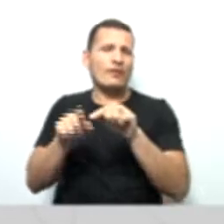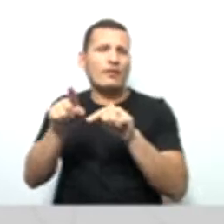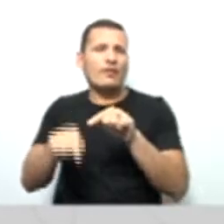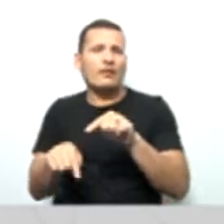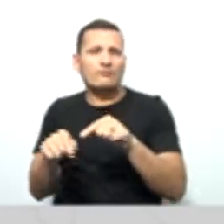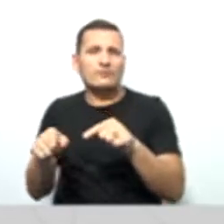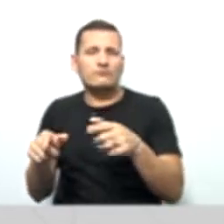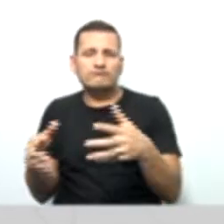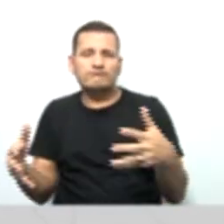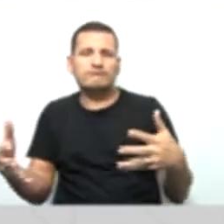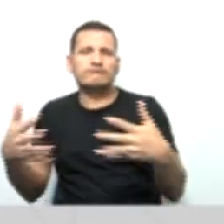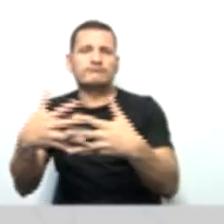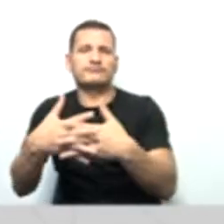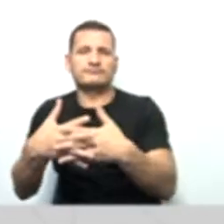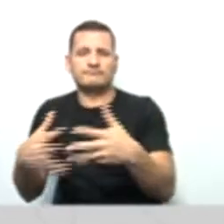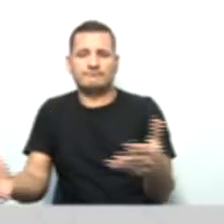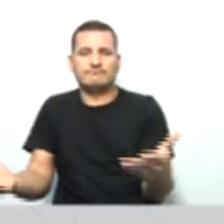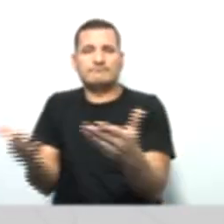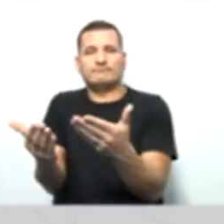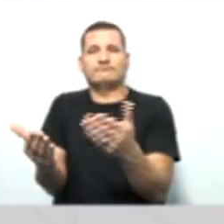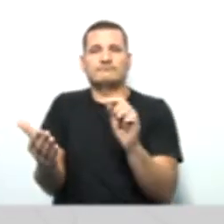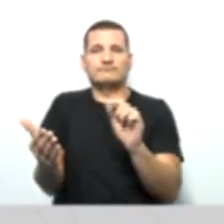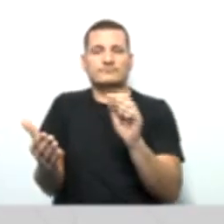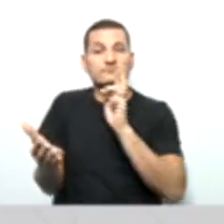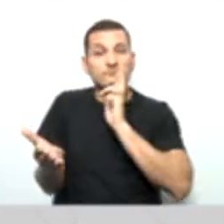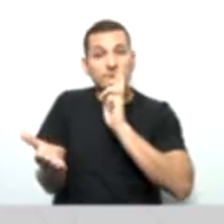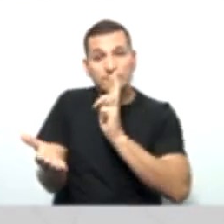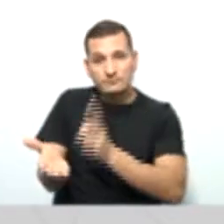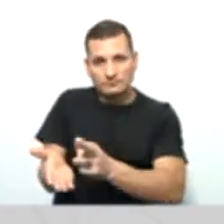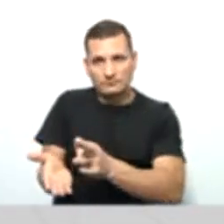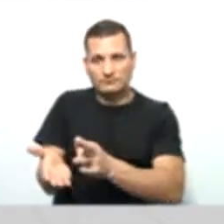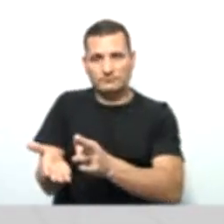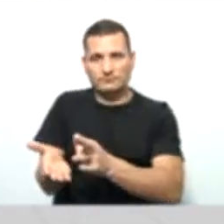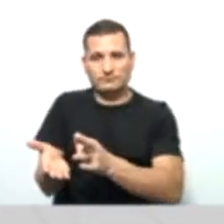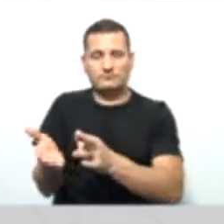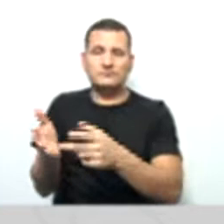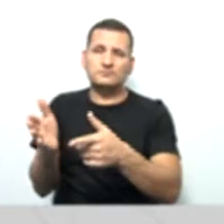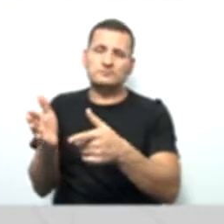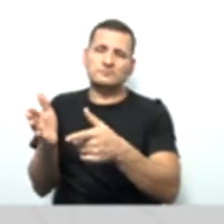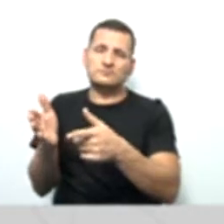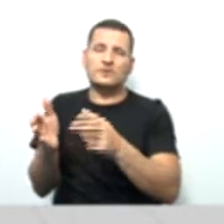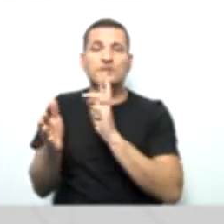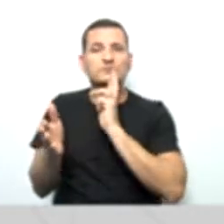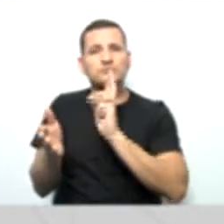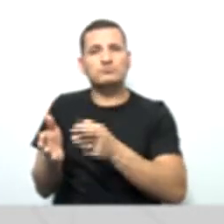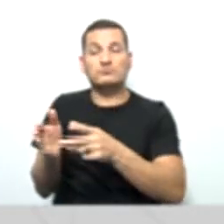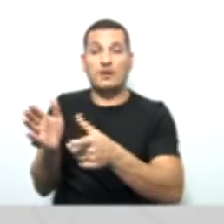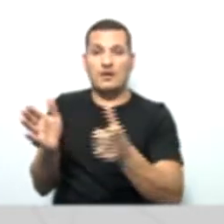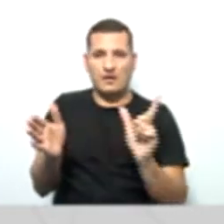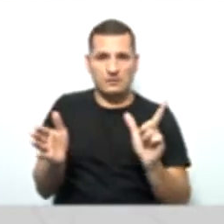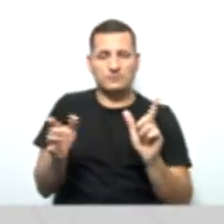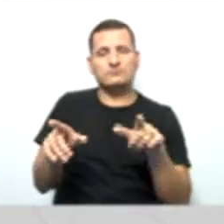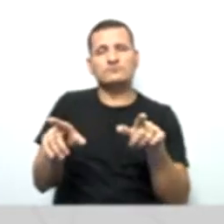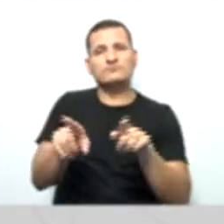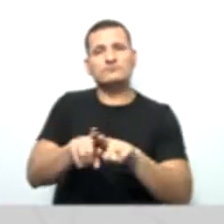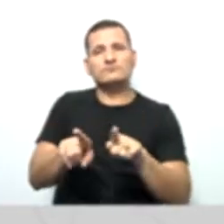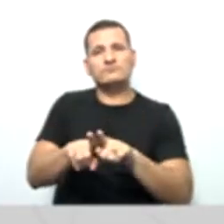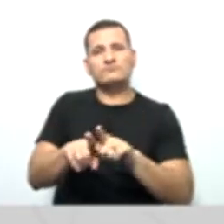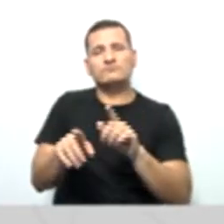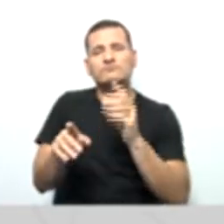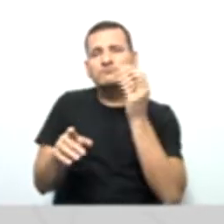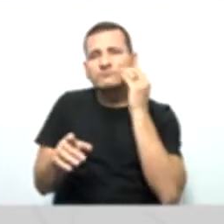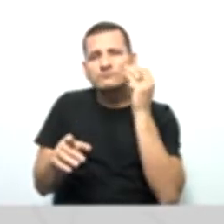confrontação de resultados anteriores né. Para verificar se realmente